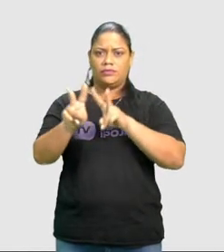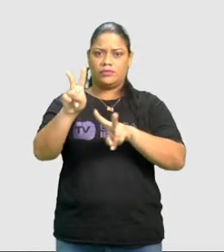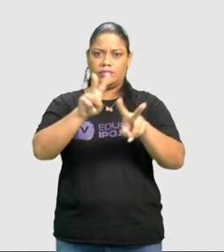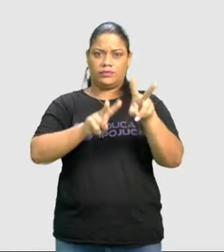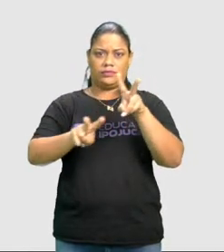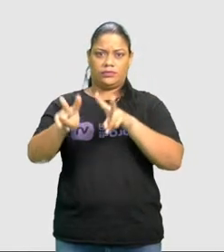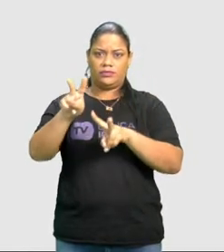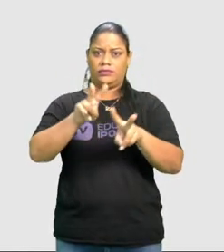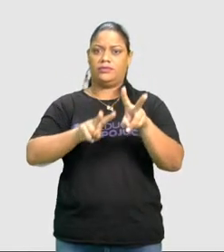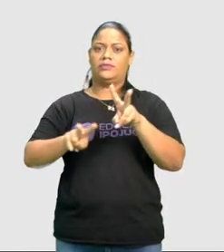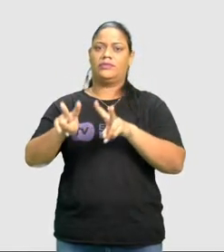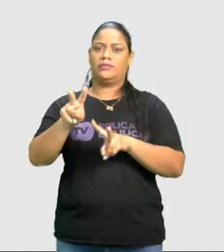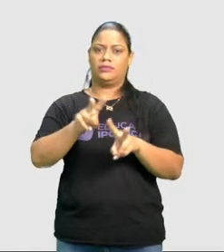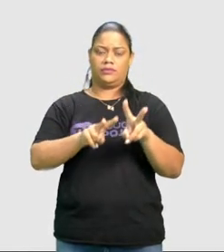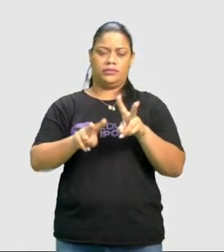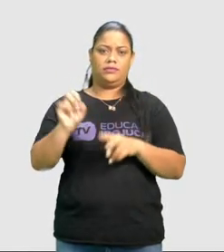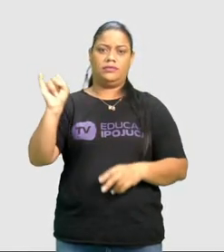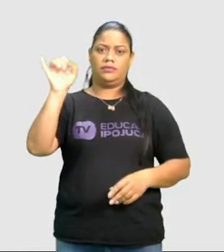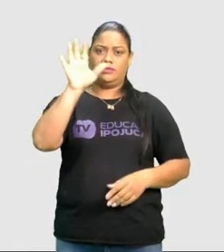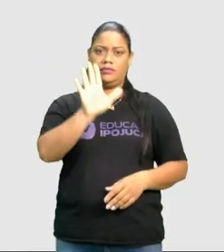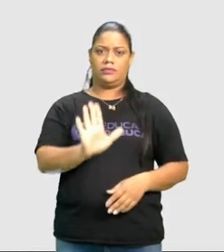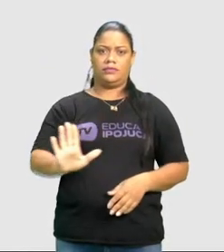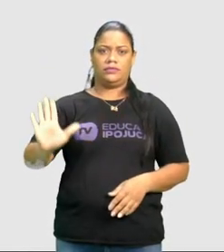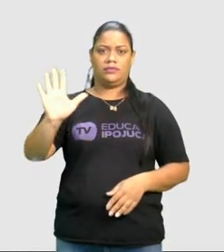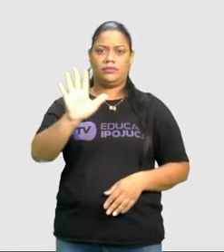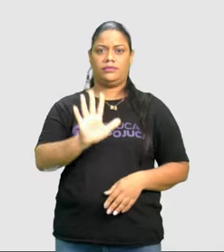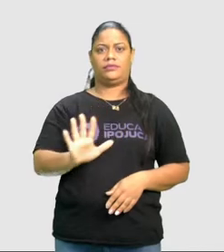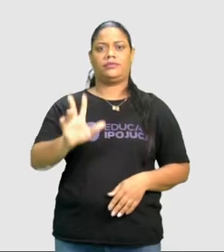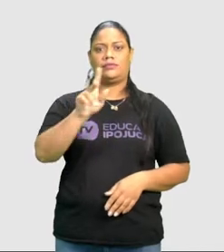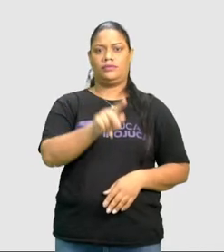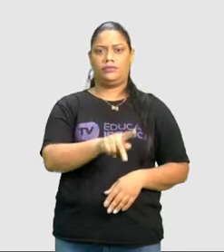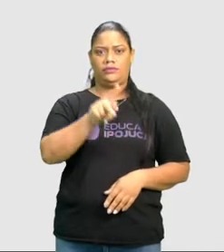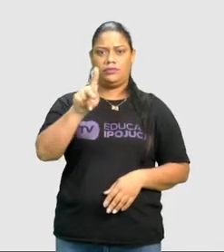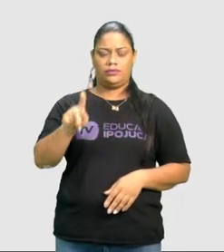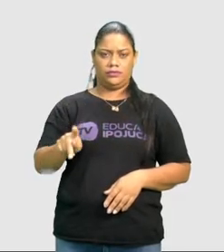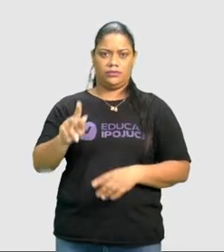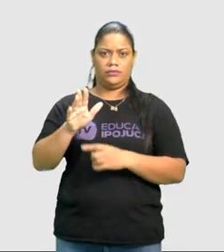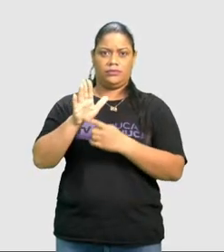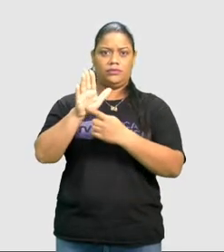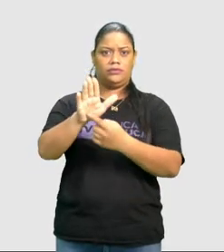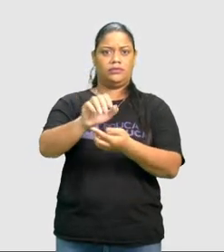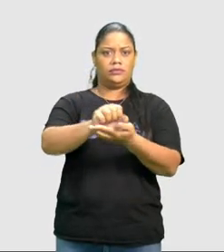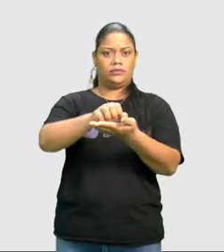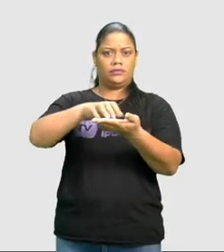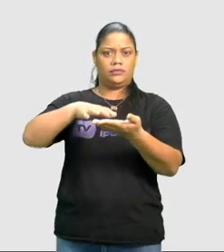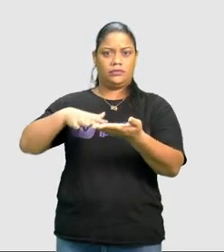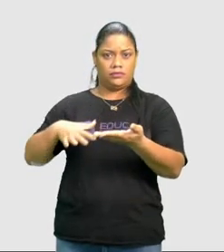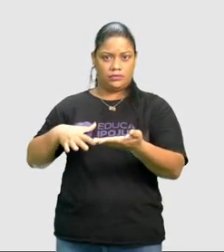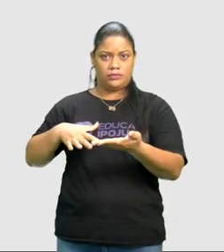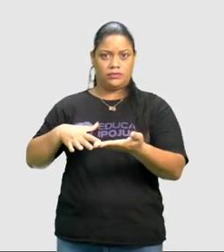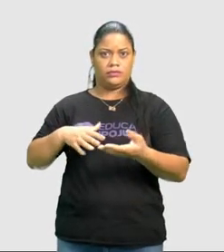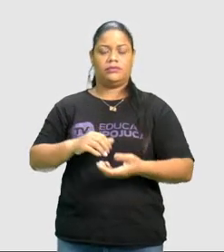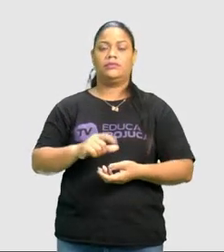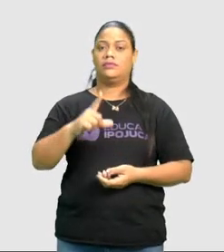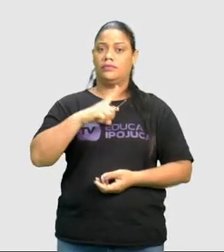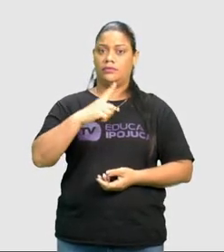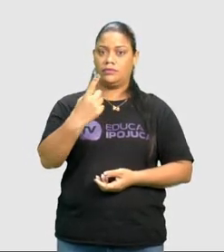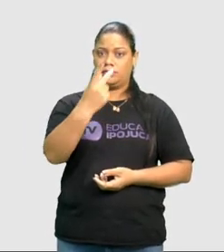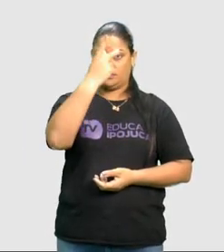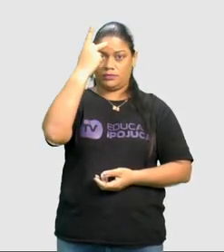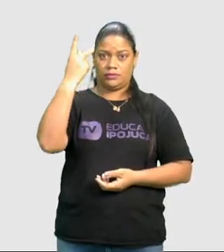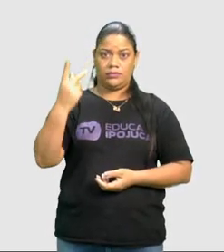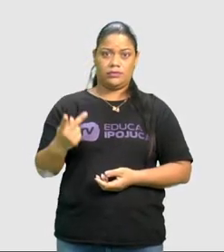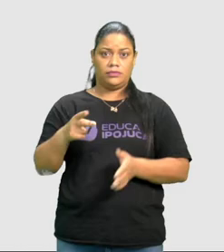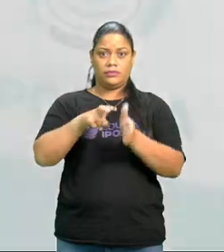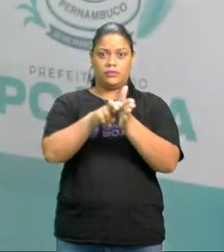imagem e, dentro da imagem, a gente vê o professor aplicando alguma atividade e temos uma pessoa que é